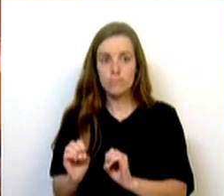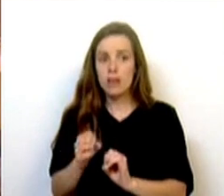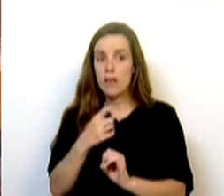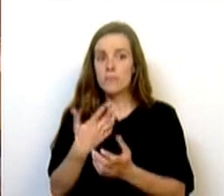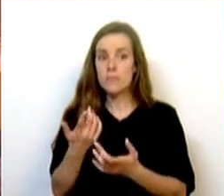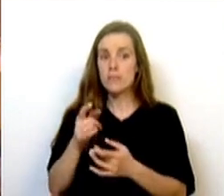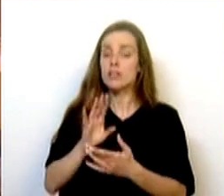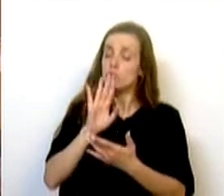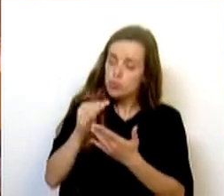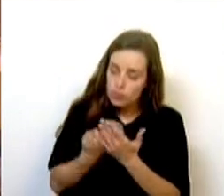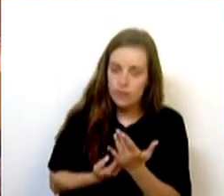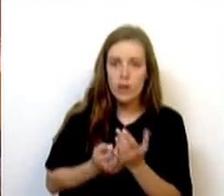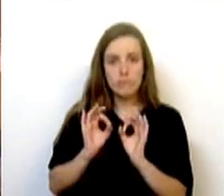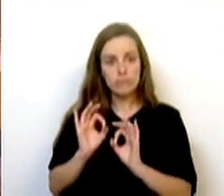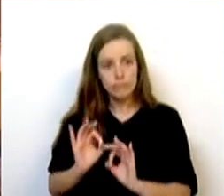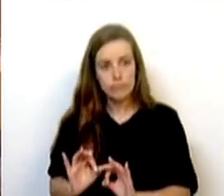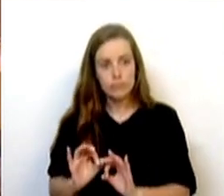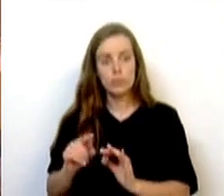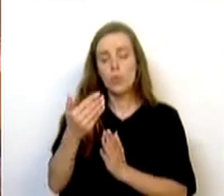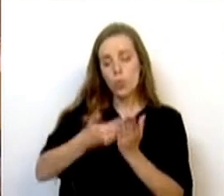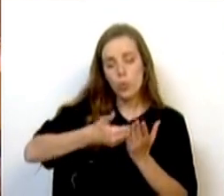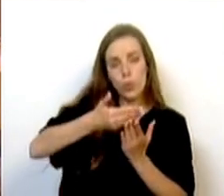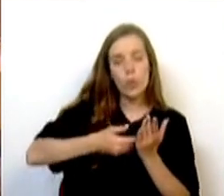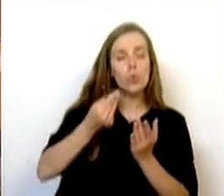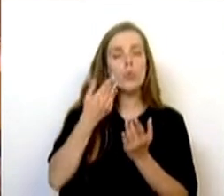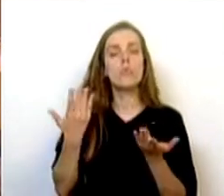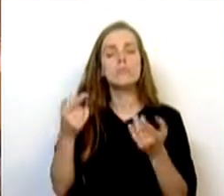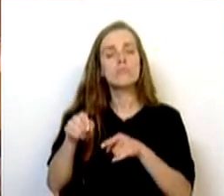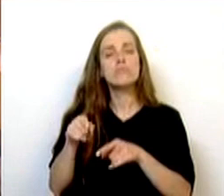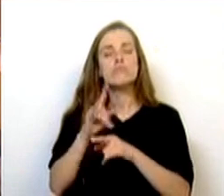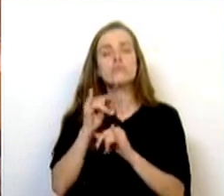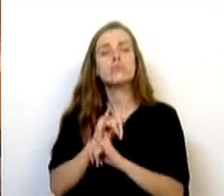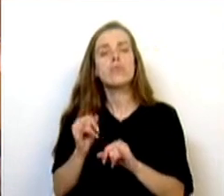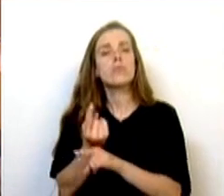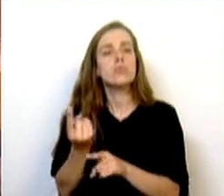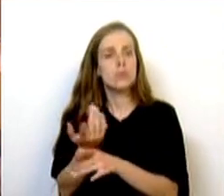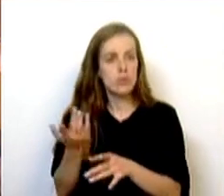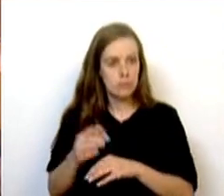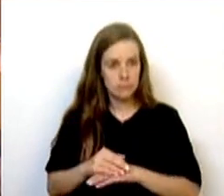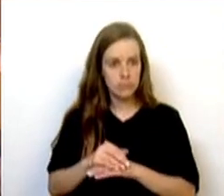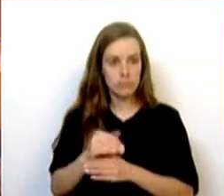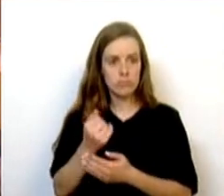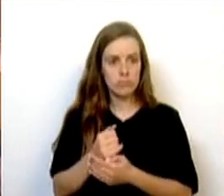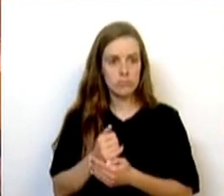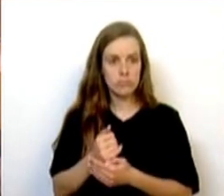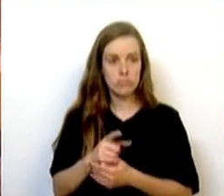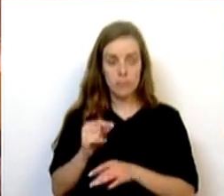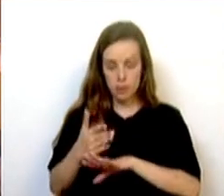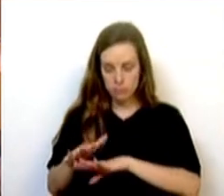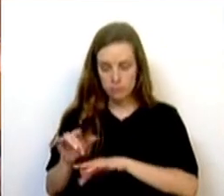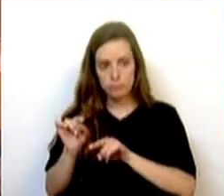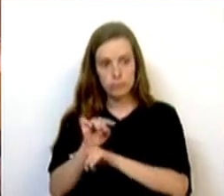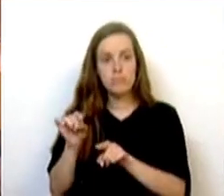justificando e provando documentalmente a razão da impossibilidade da sua apresentação. Dispensando,